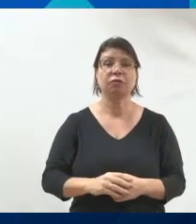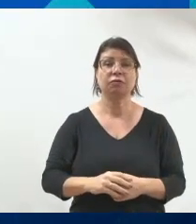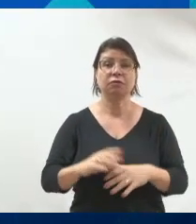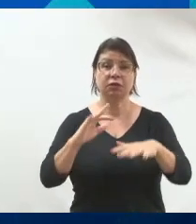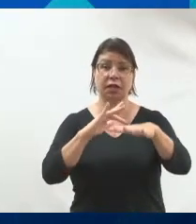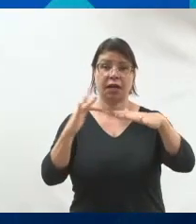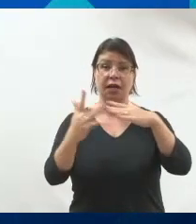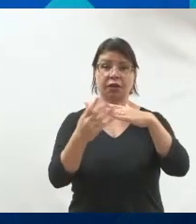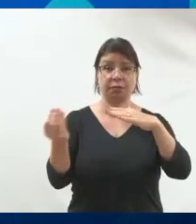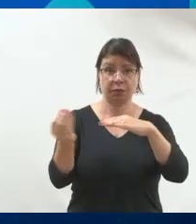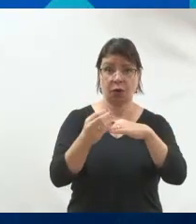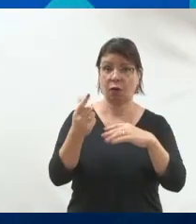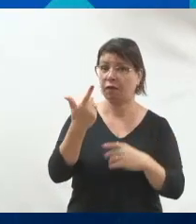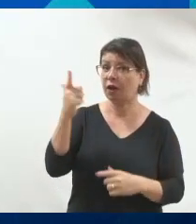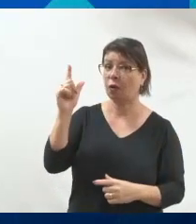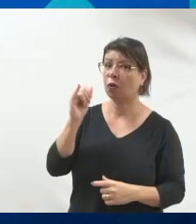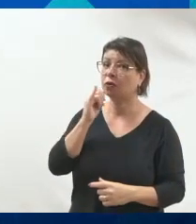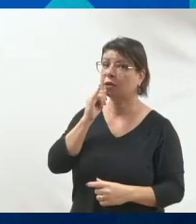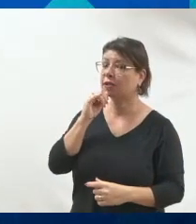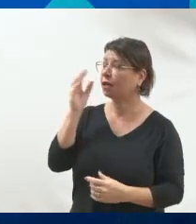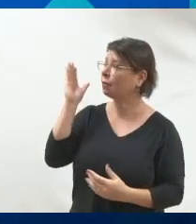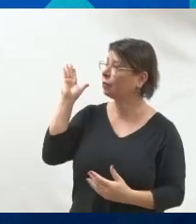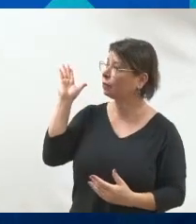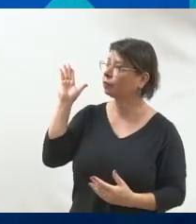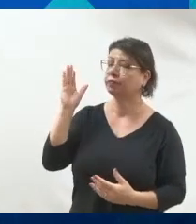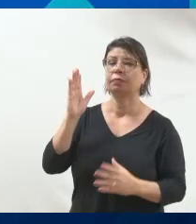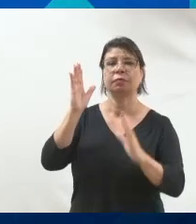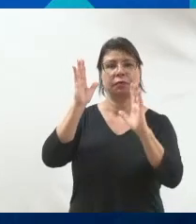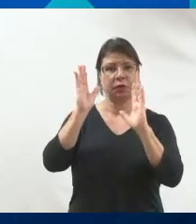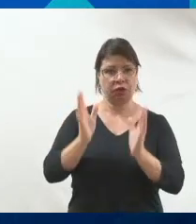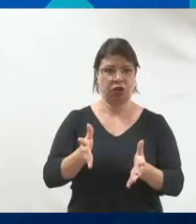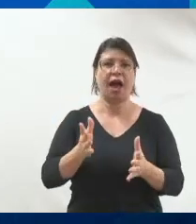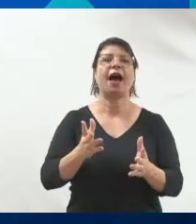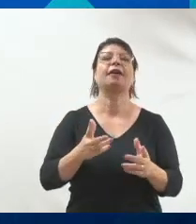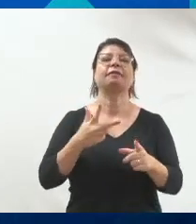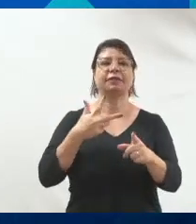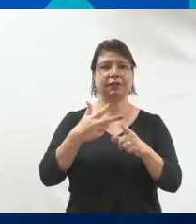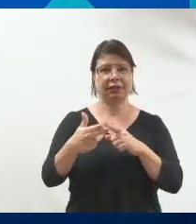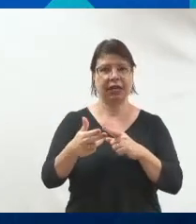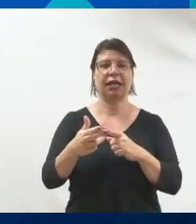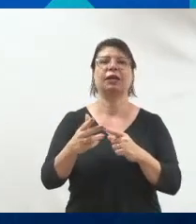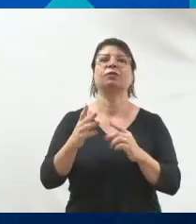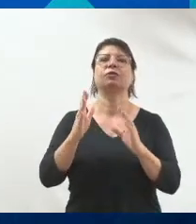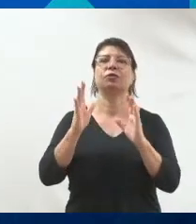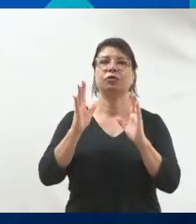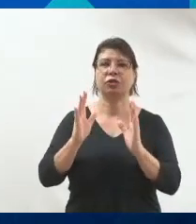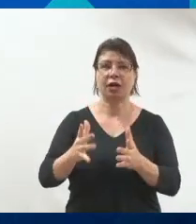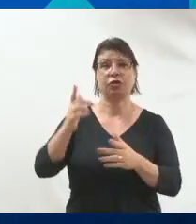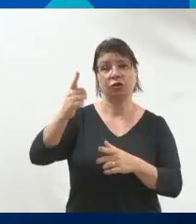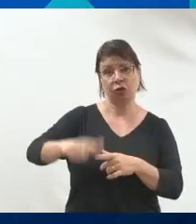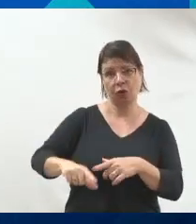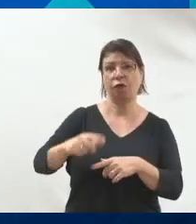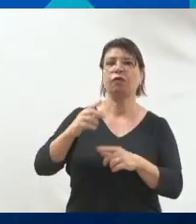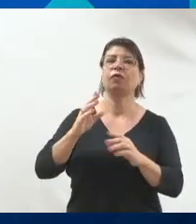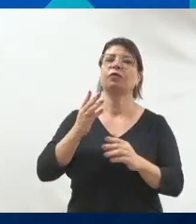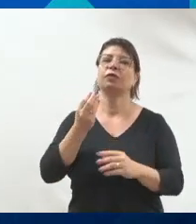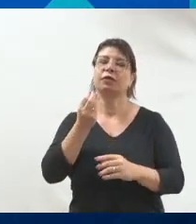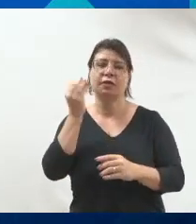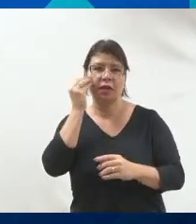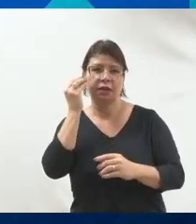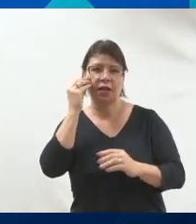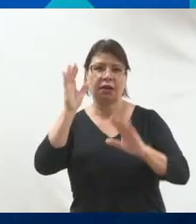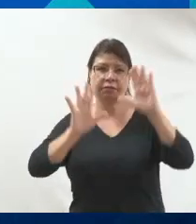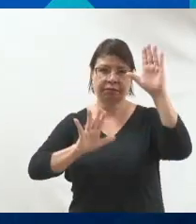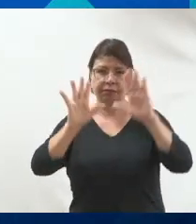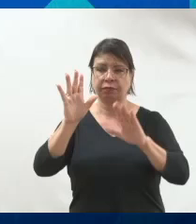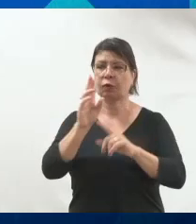Esse aqui também é um vereador já eleito, vai para uma reeleição, e que eu gosto muito dos conteúdos dele, que é o André. Ele é de